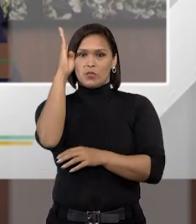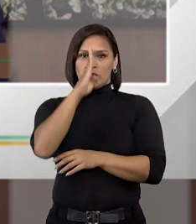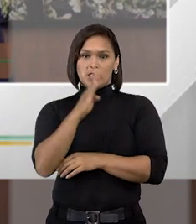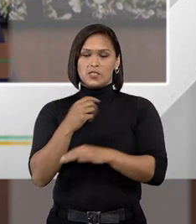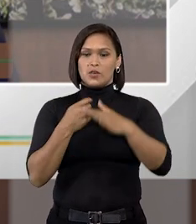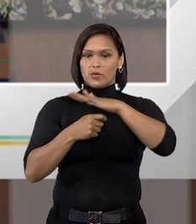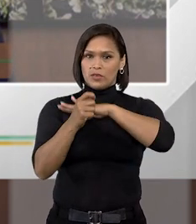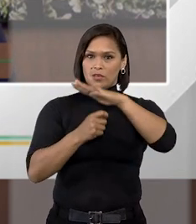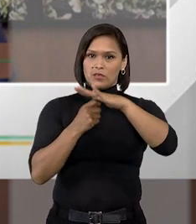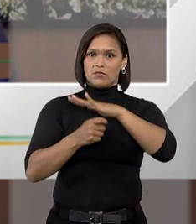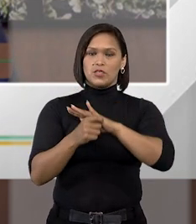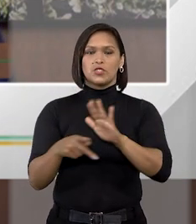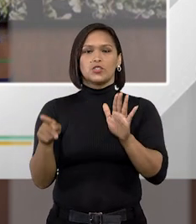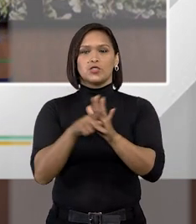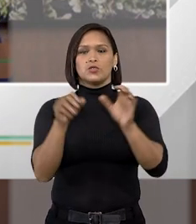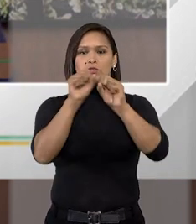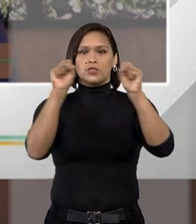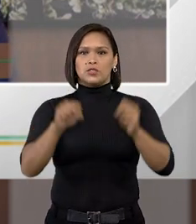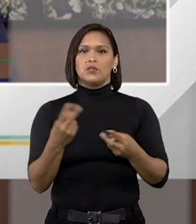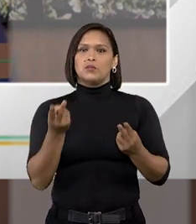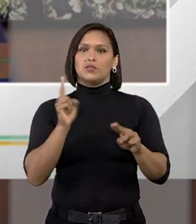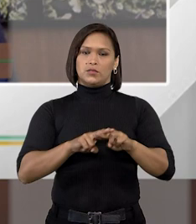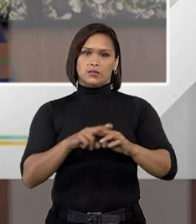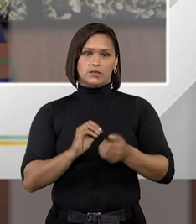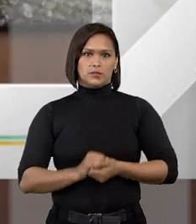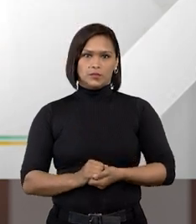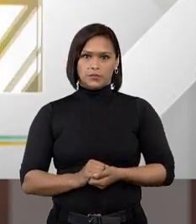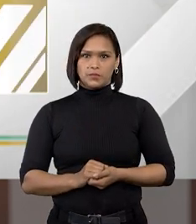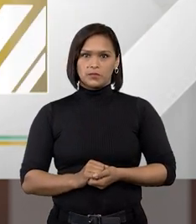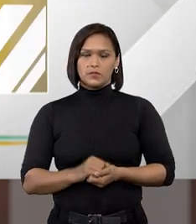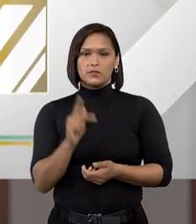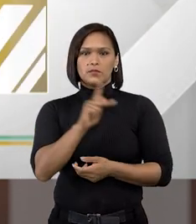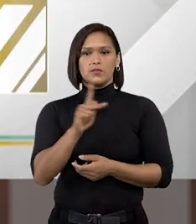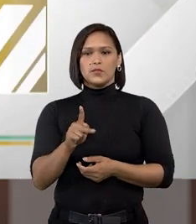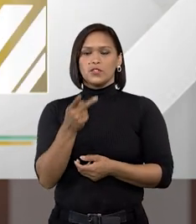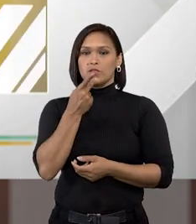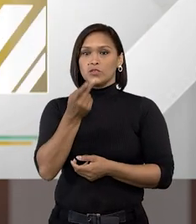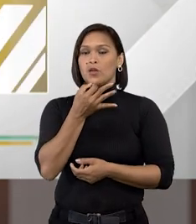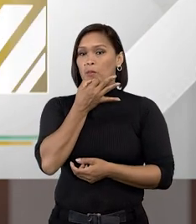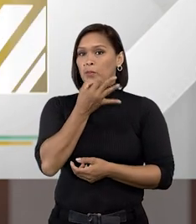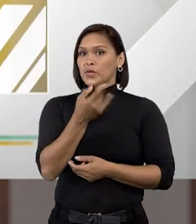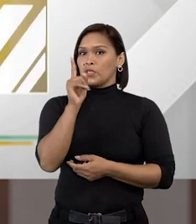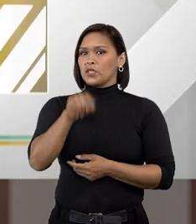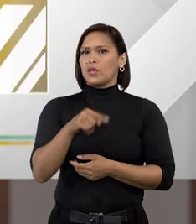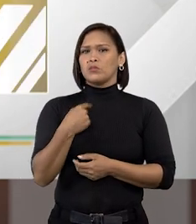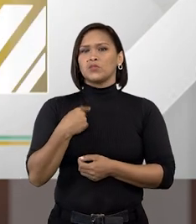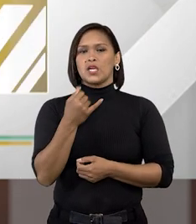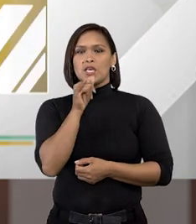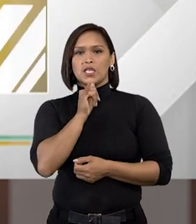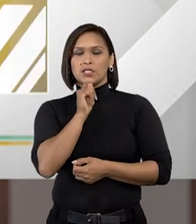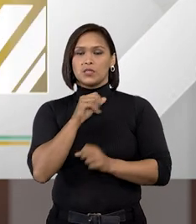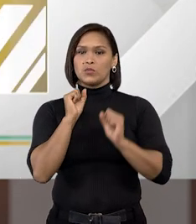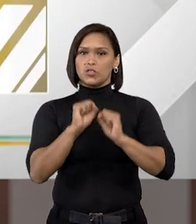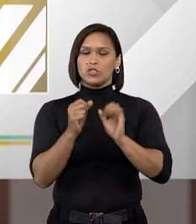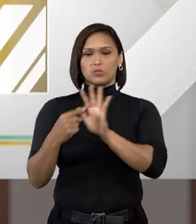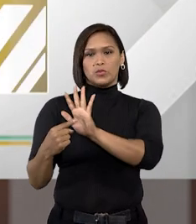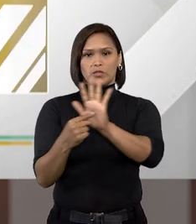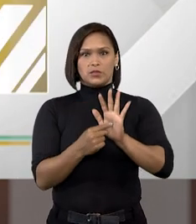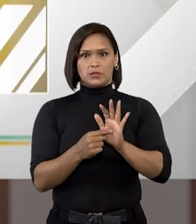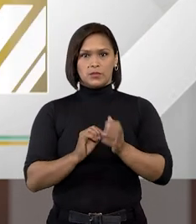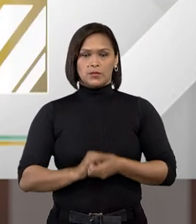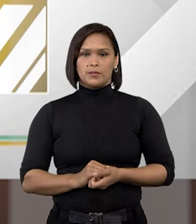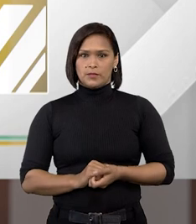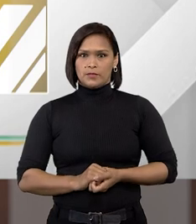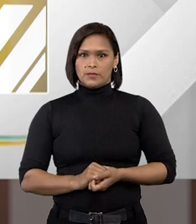e investir no nosso sistema penitenciário professor Thales e na sua opinião em que exemplos a gente pode se espelhar?